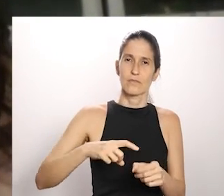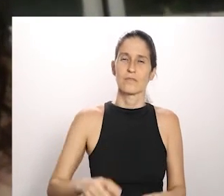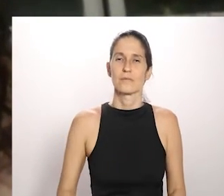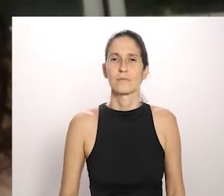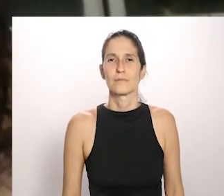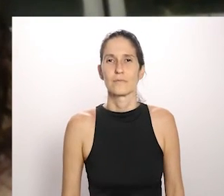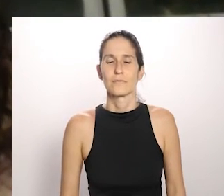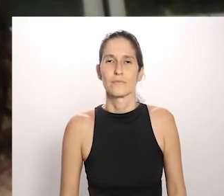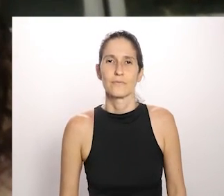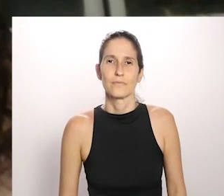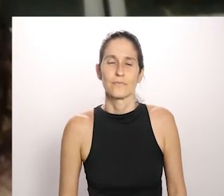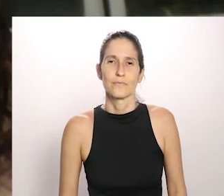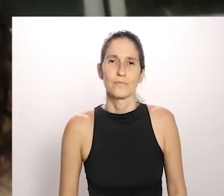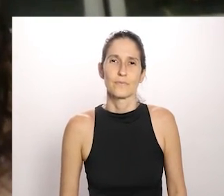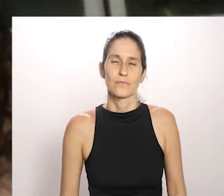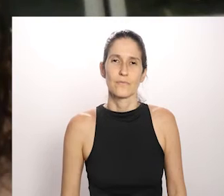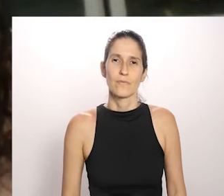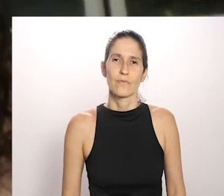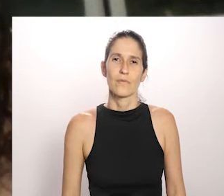A gente